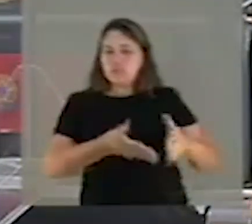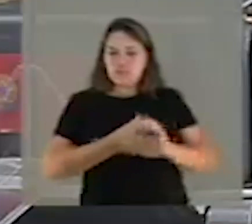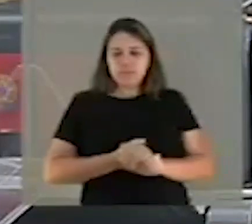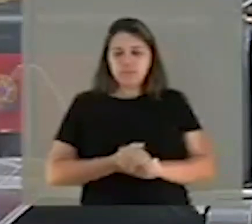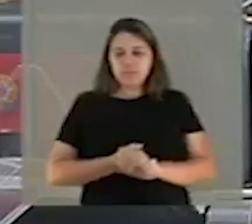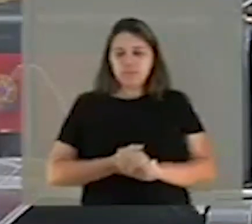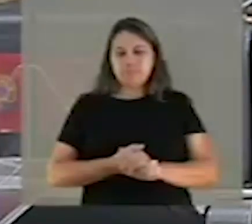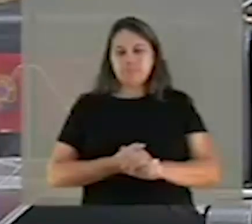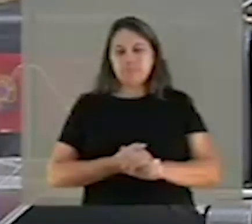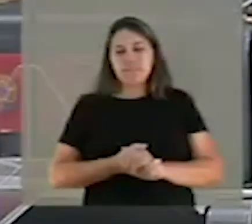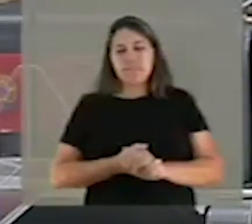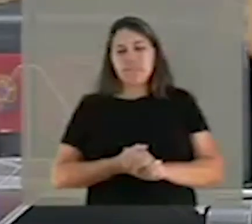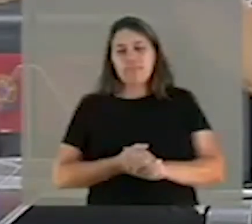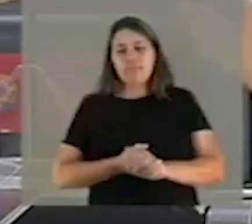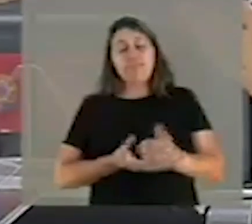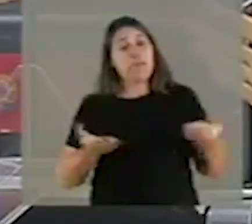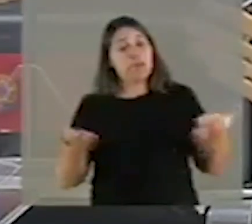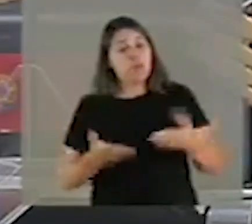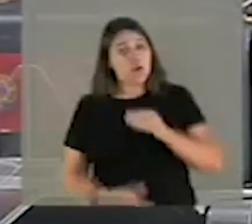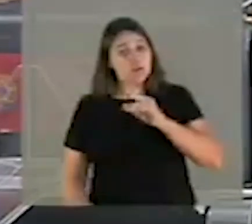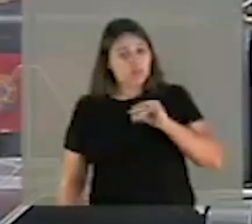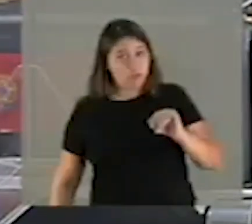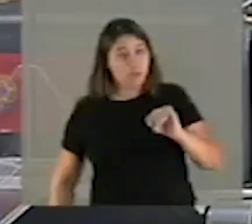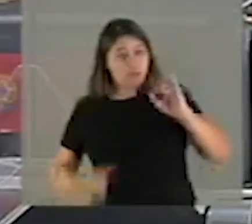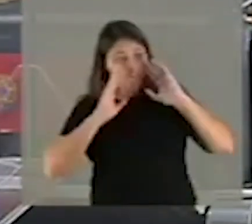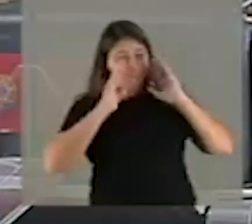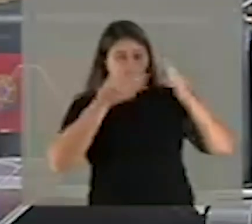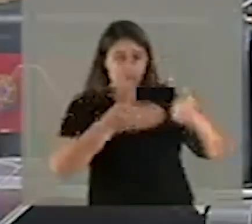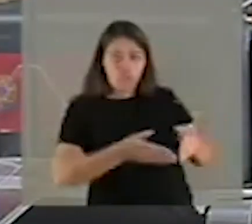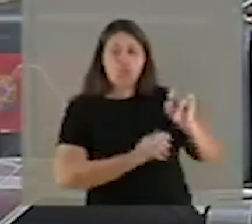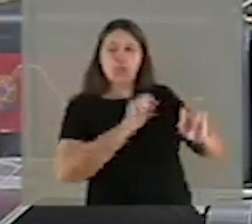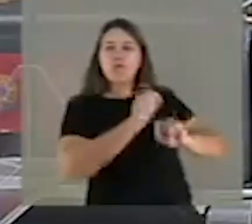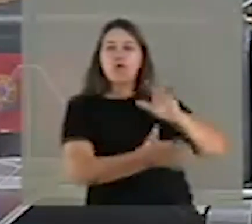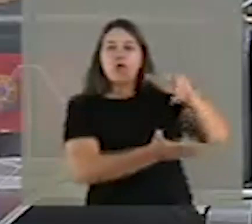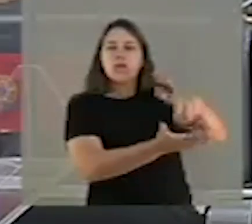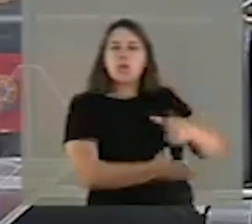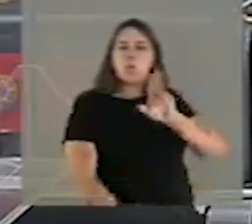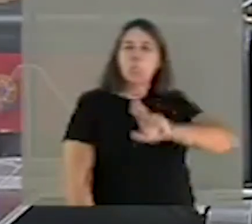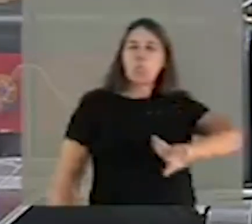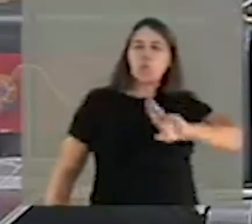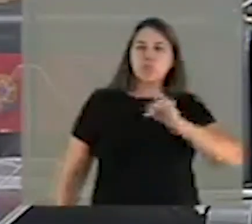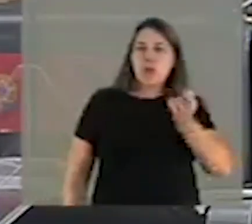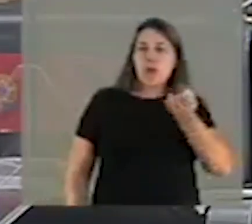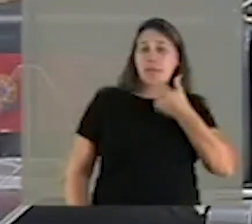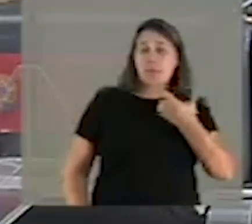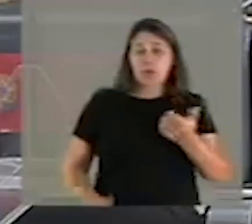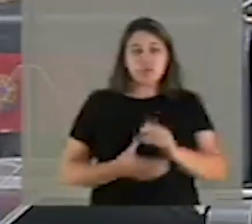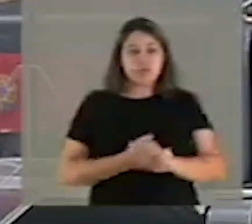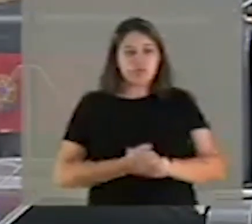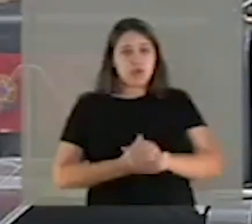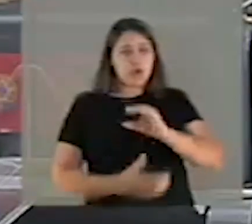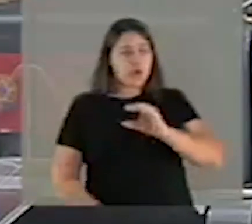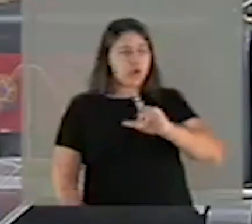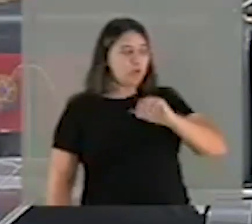Pois bem, essa CPI focou na condenação do uso de alguns medicamentos, no caso a